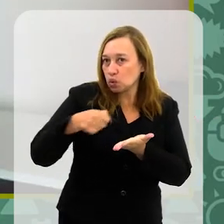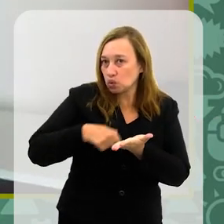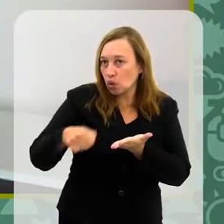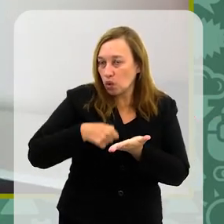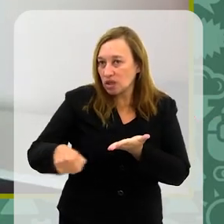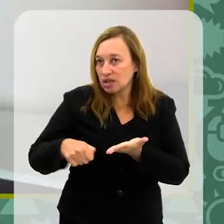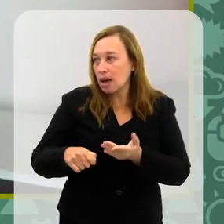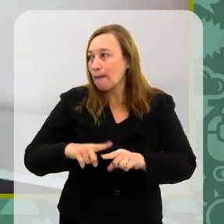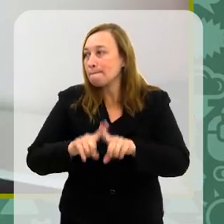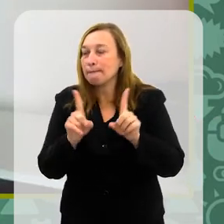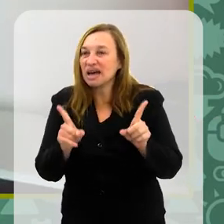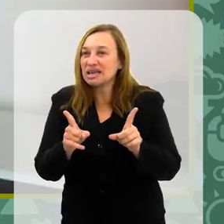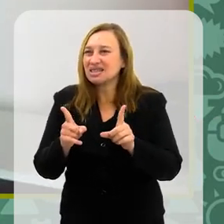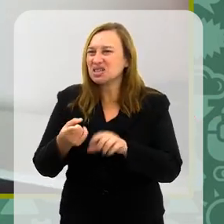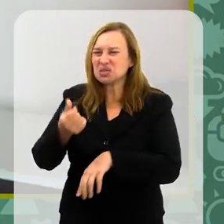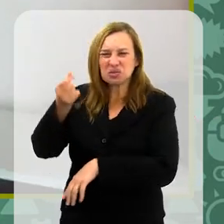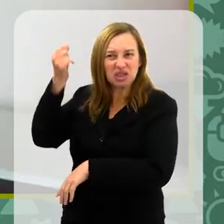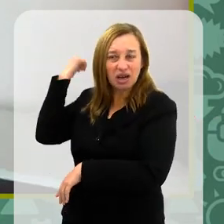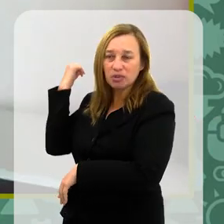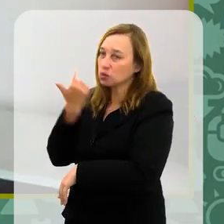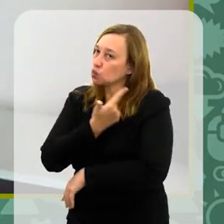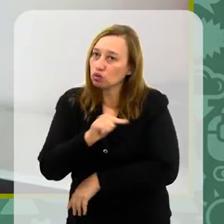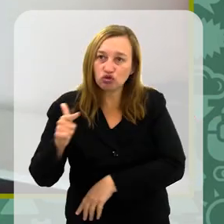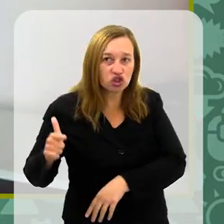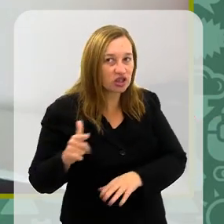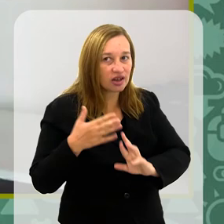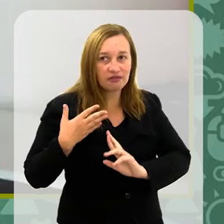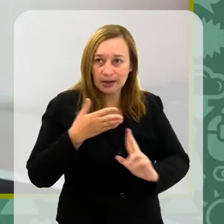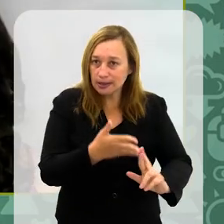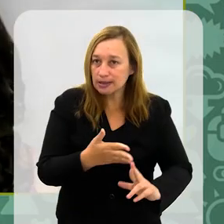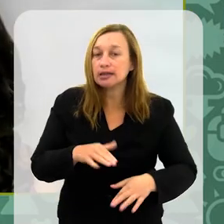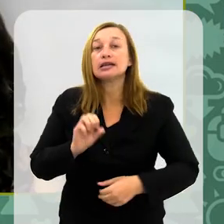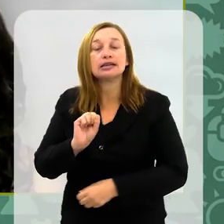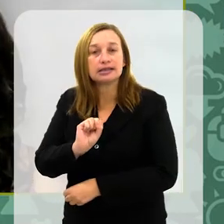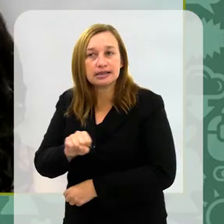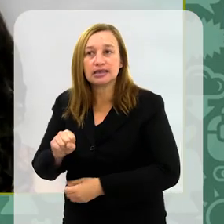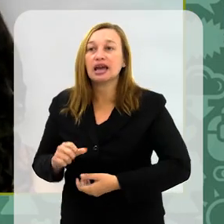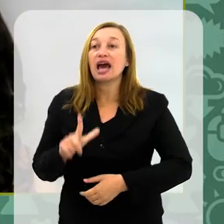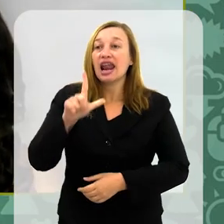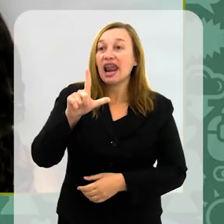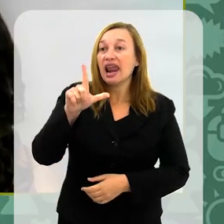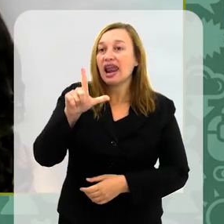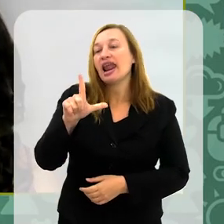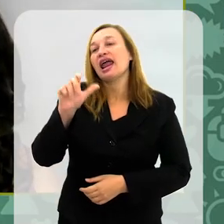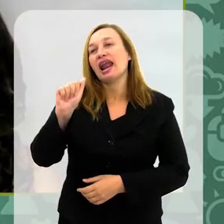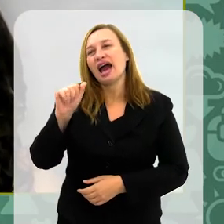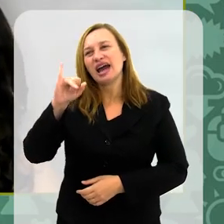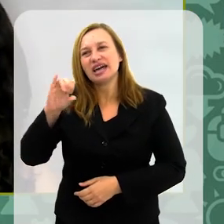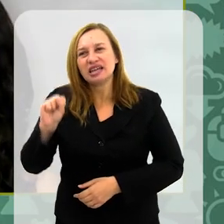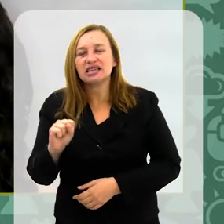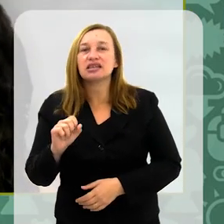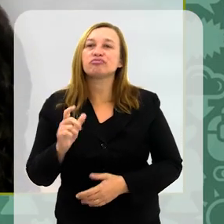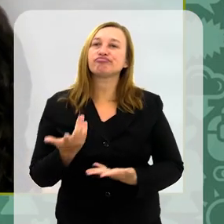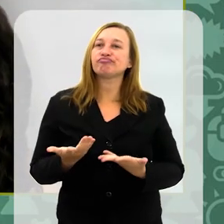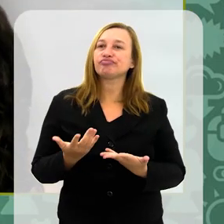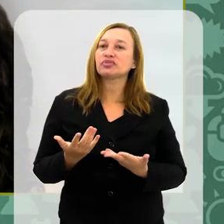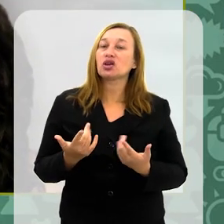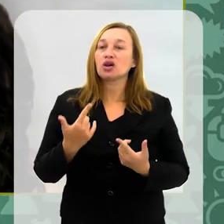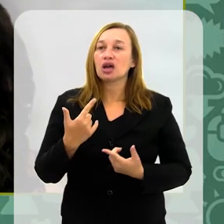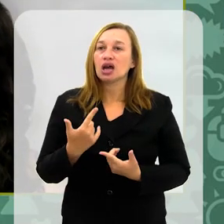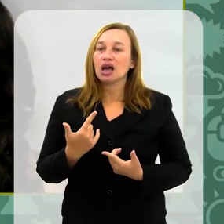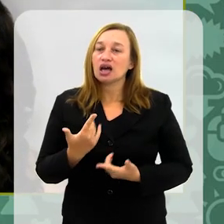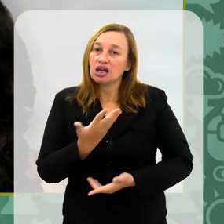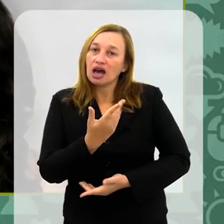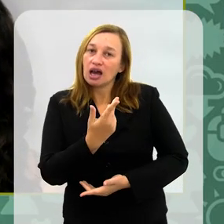leitores, mas, antigamente, a gente não tinha essa referência. Sim. Laís, a Luciane falou,